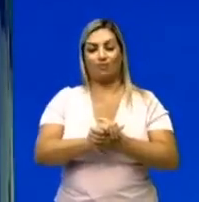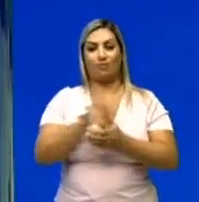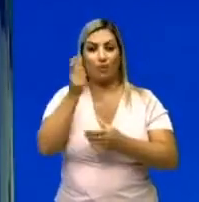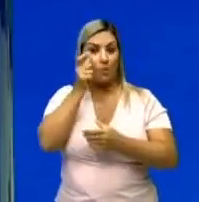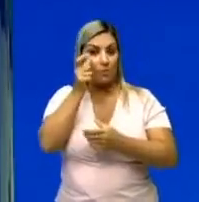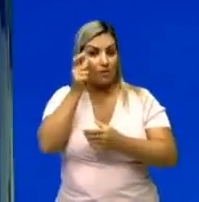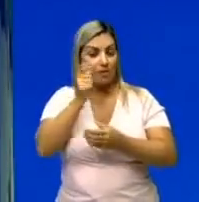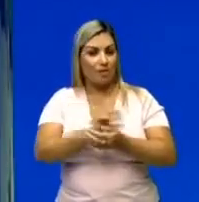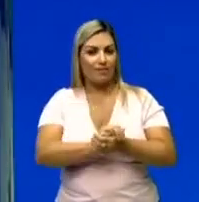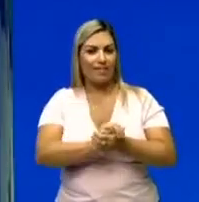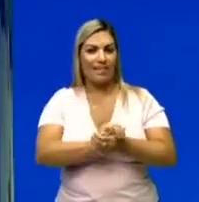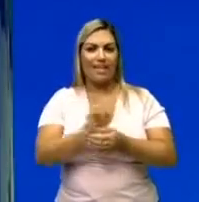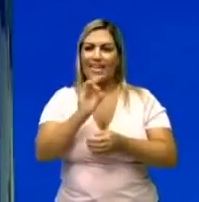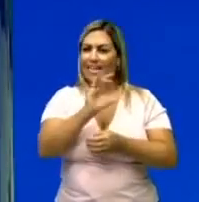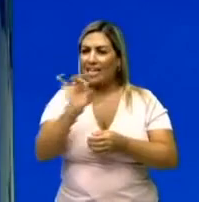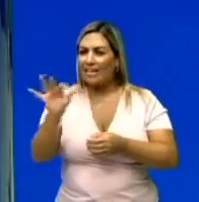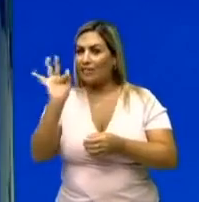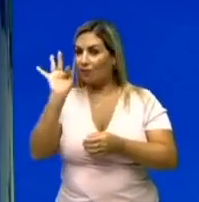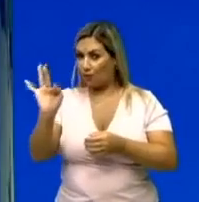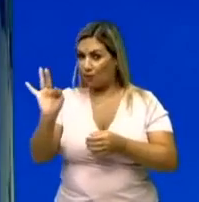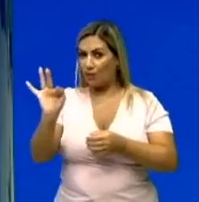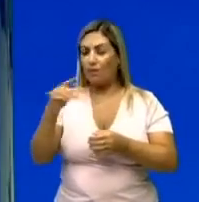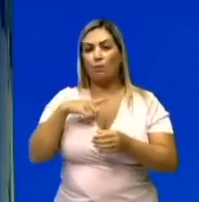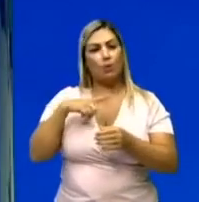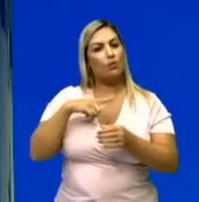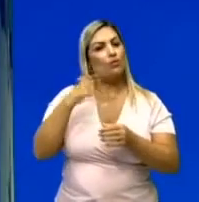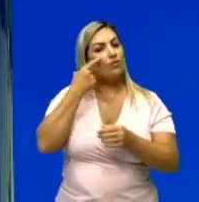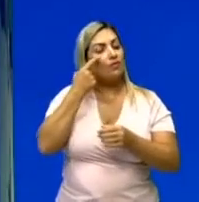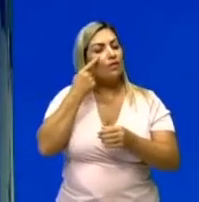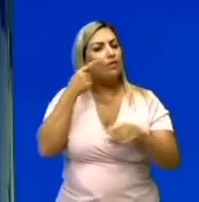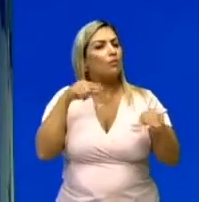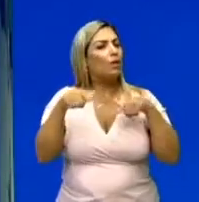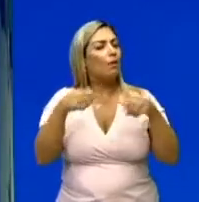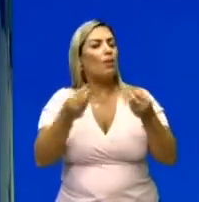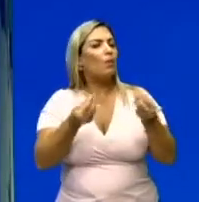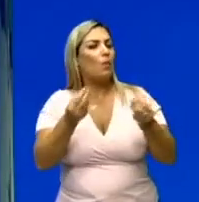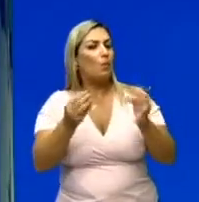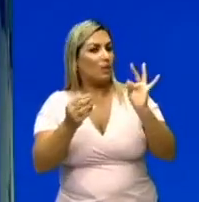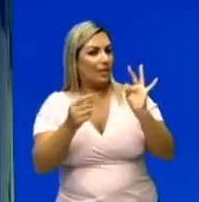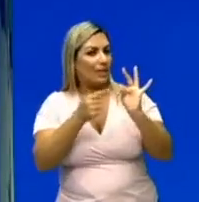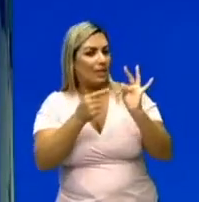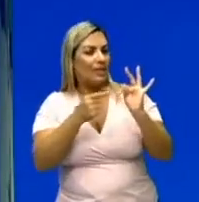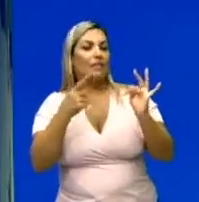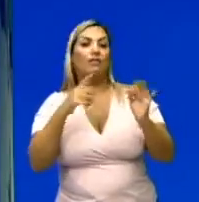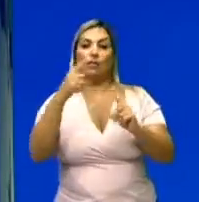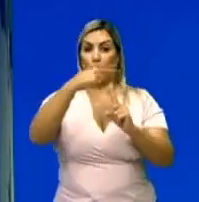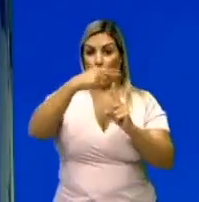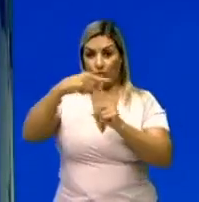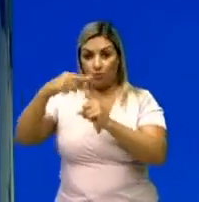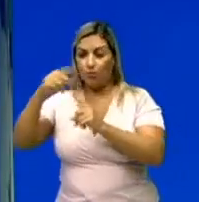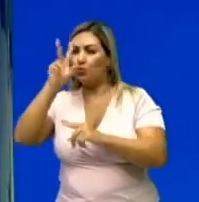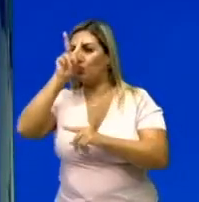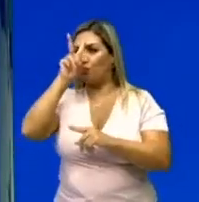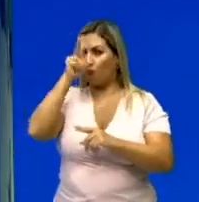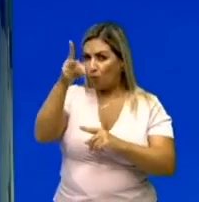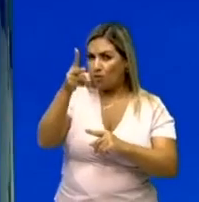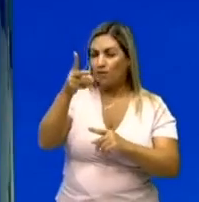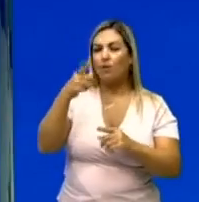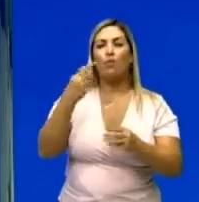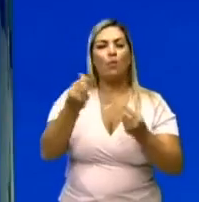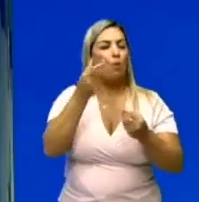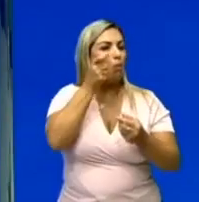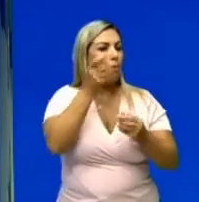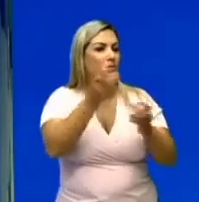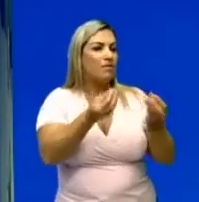Então, observa. Cada força eu posso calcular no trabalho. Então, vamos analisar alguns tipos de força para ver como é que o